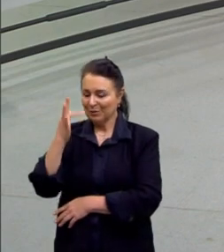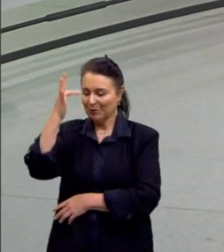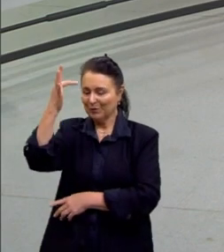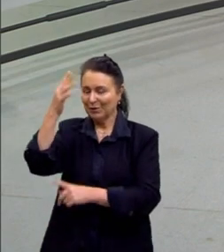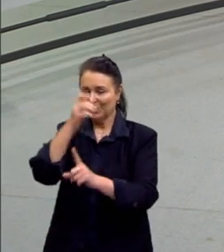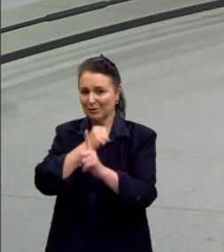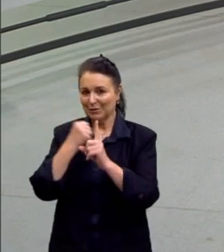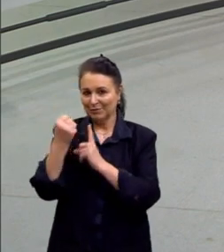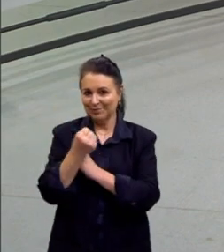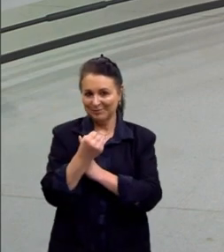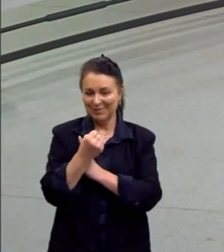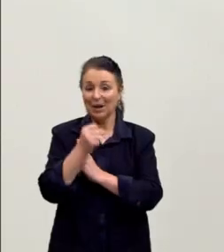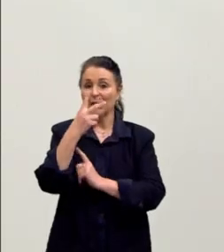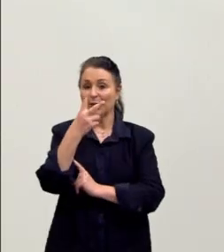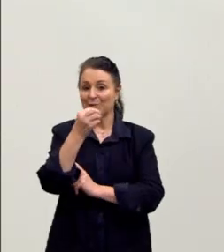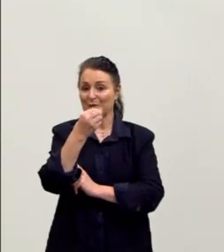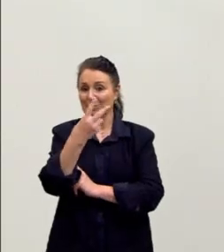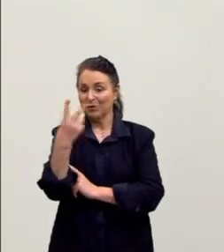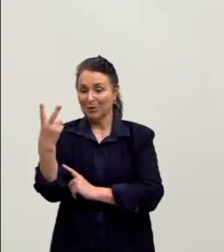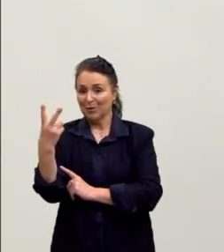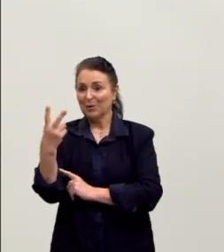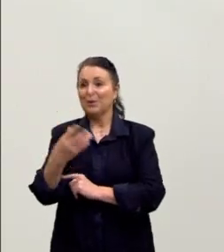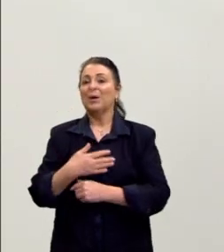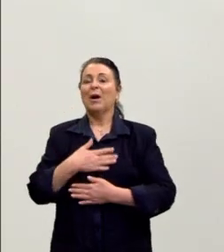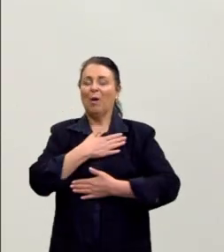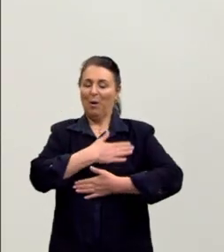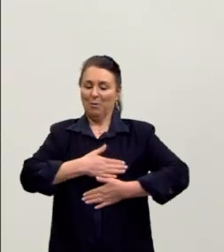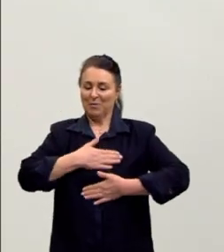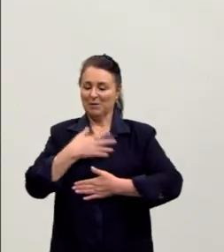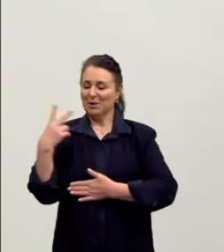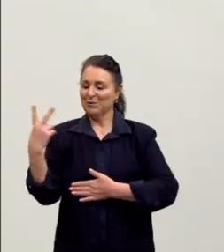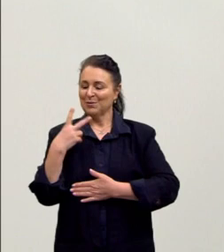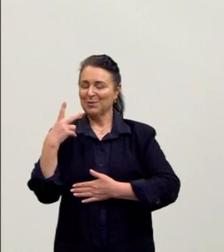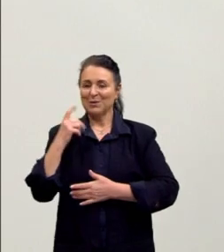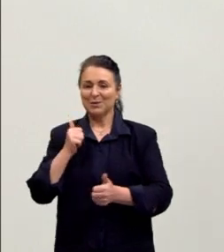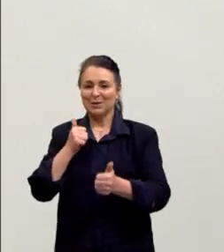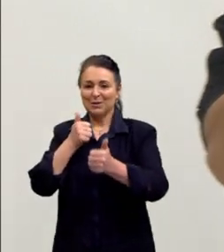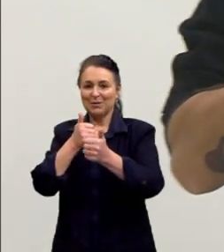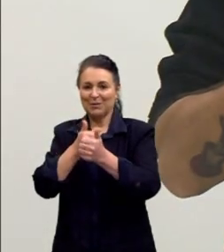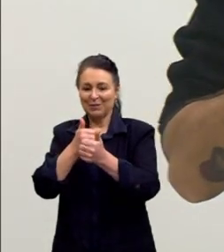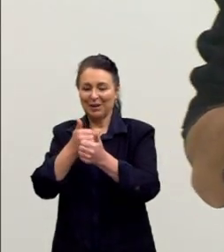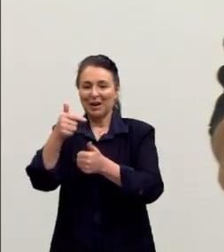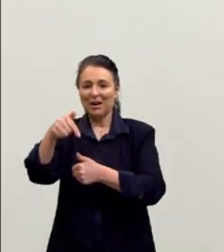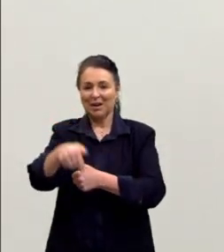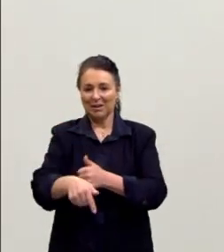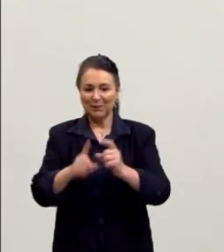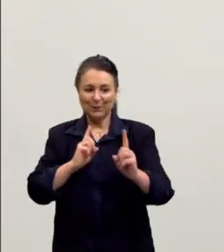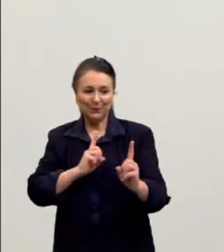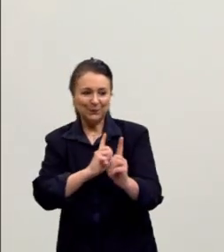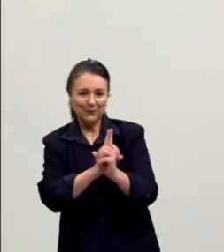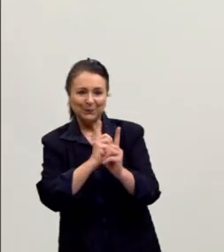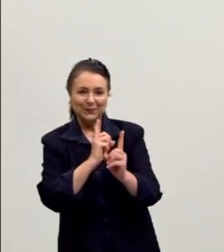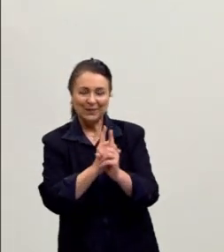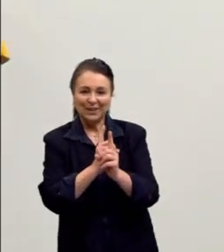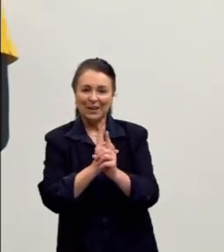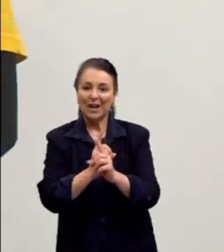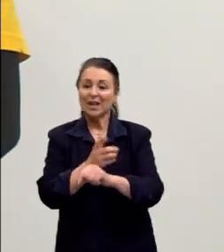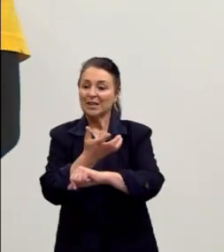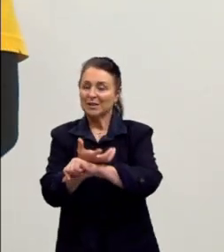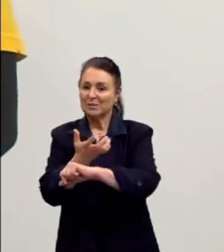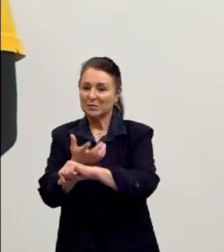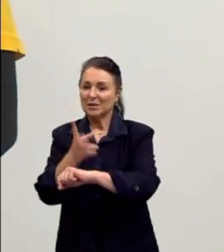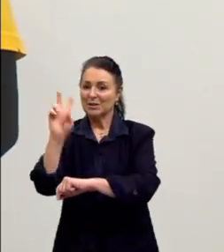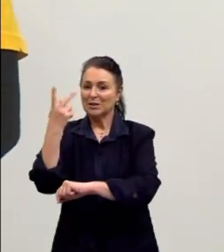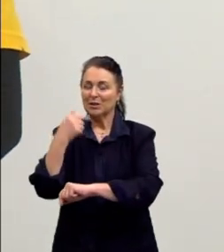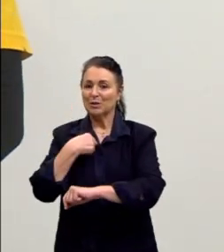2022. Tudo bom, Clênio? Olá, Lucas, Andressa, é um prazer nos encontrarmos aqui nesse compromete curricular de História. Eu sou professor